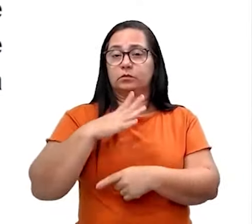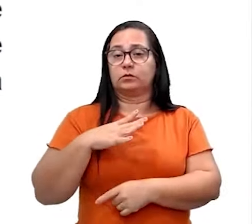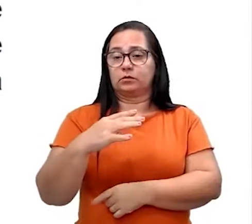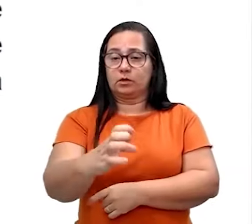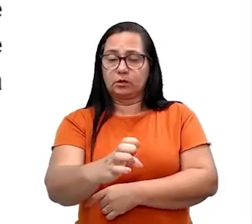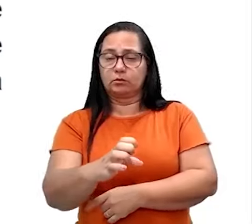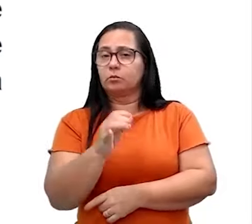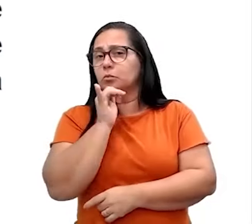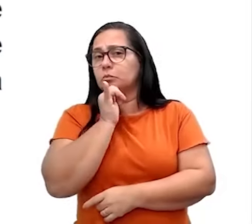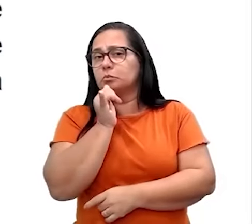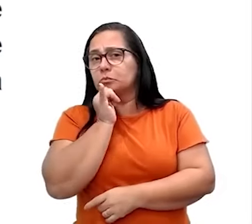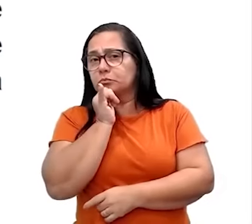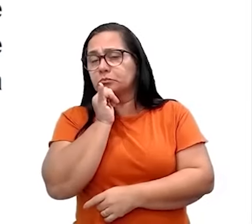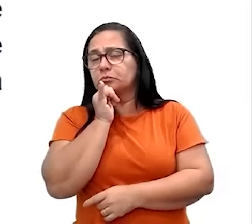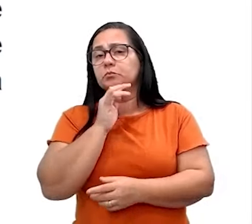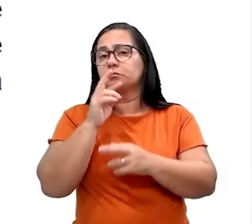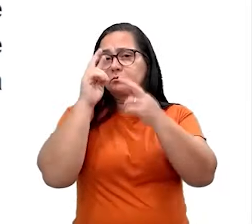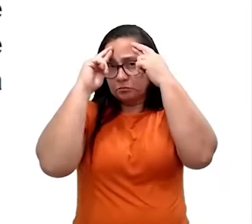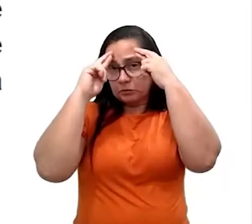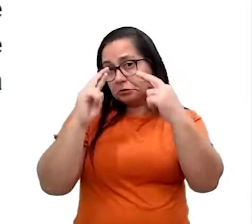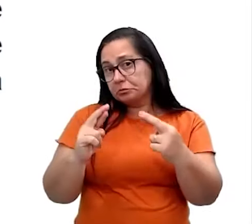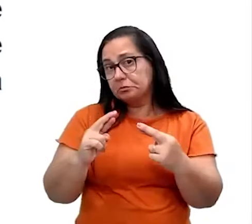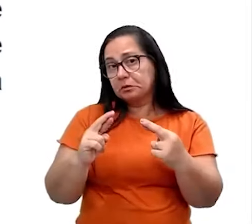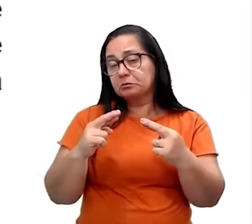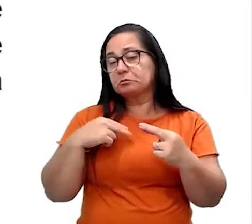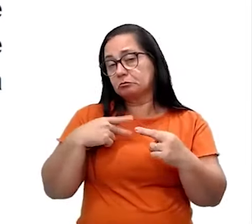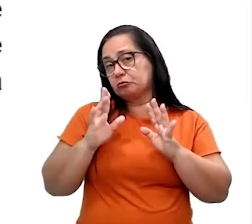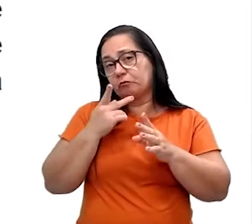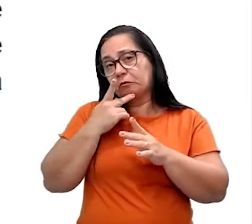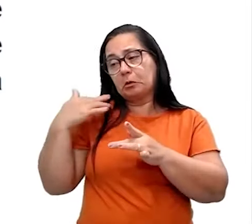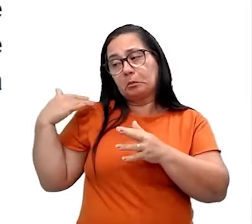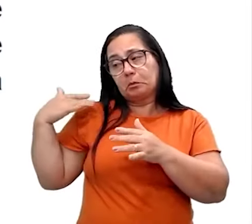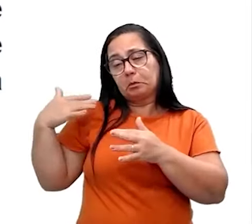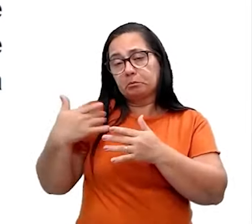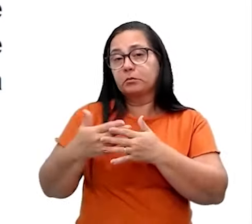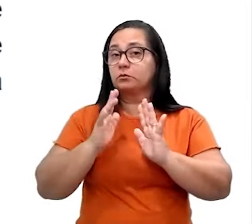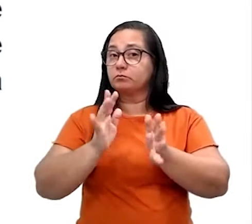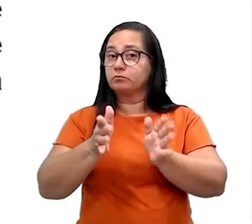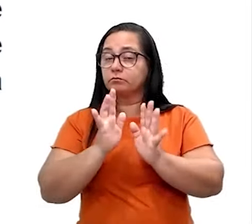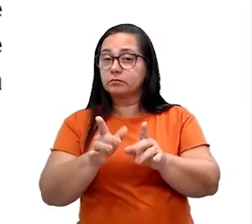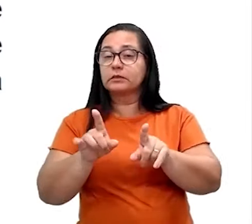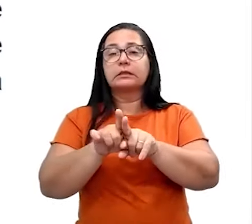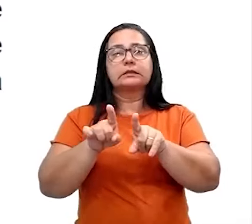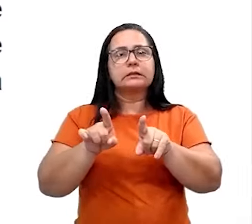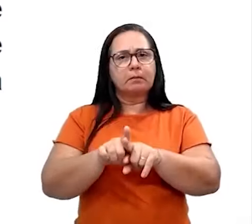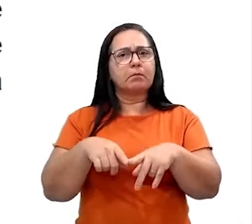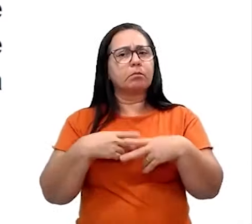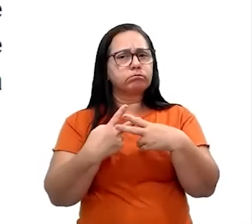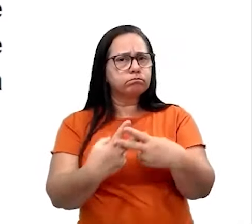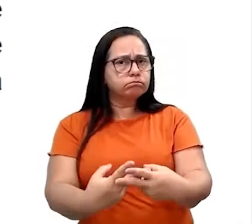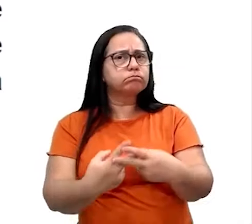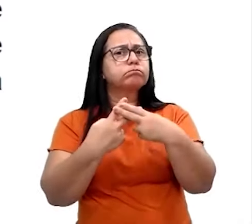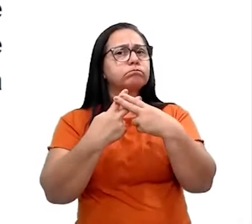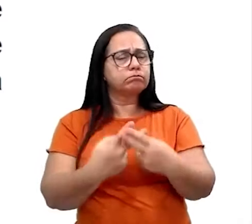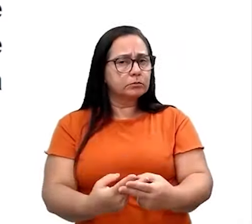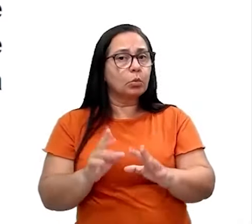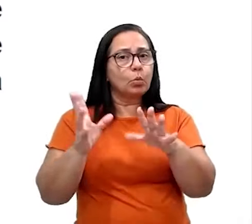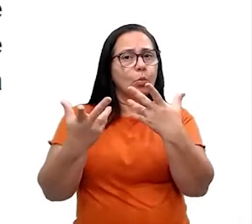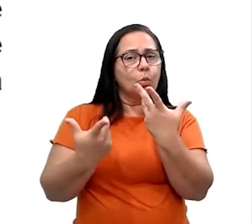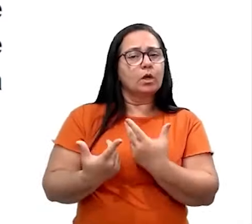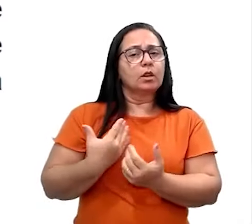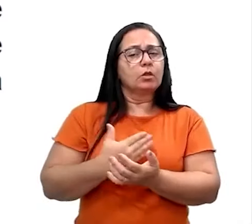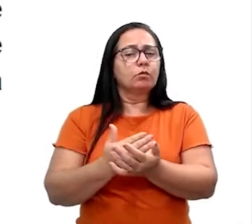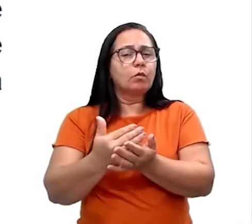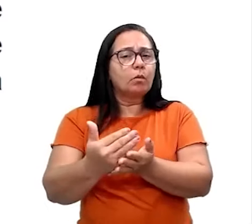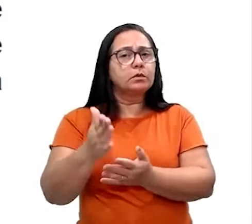Como que? Vamos lá. Respeito, que é o que a gente vem falando bastante. Tolerância, a partir do momento que eu vou começar a escutar o